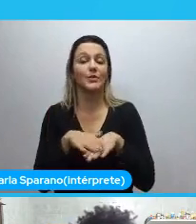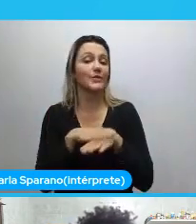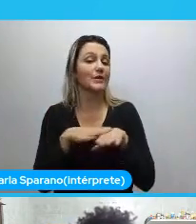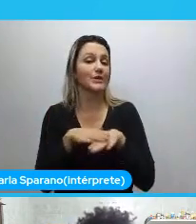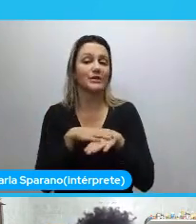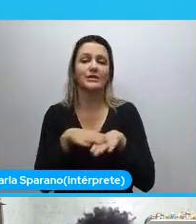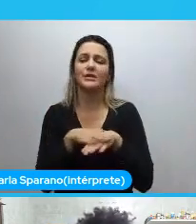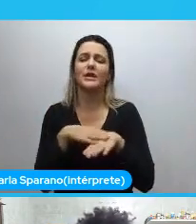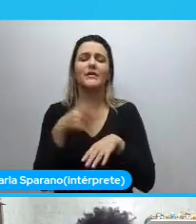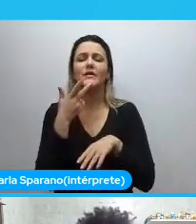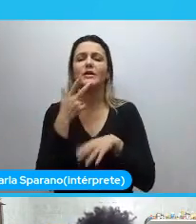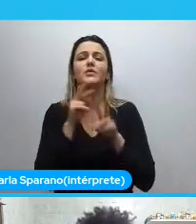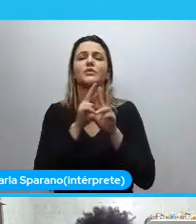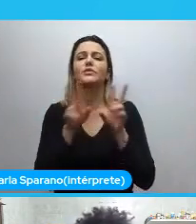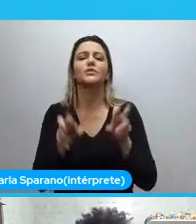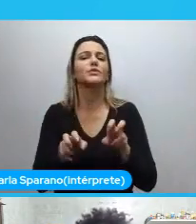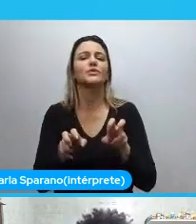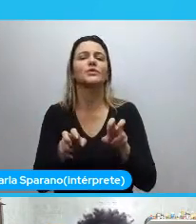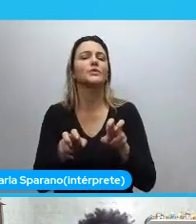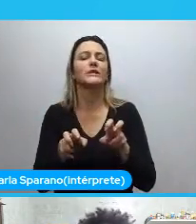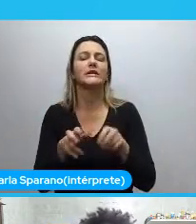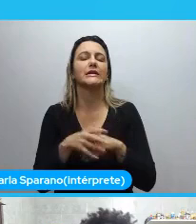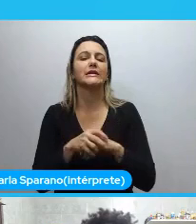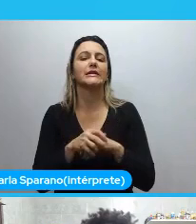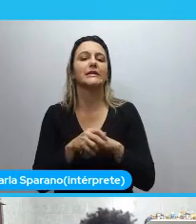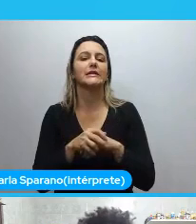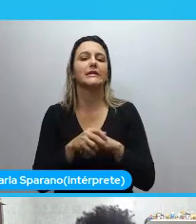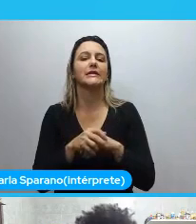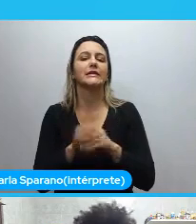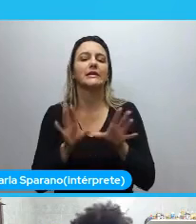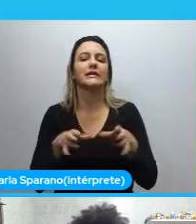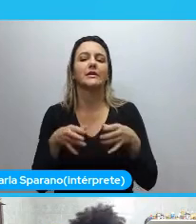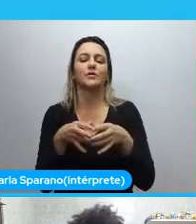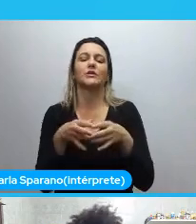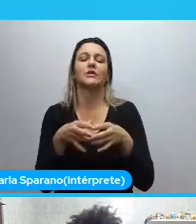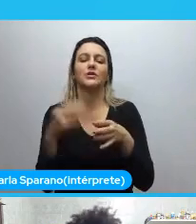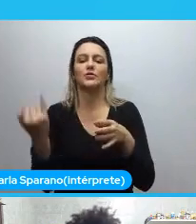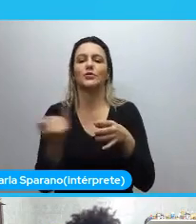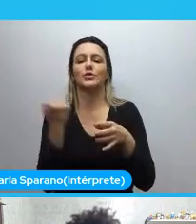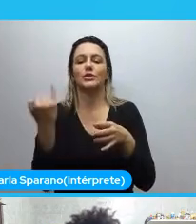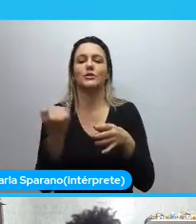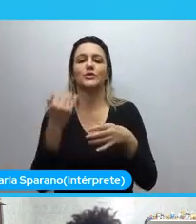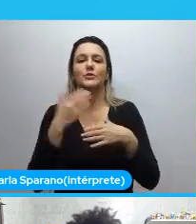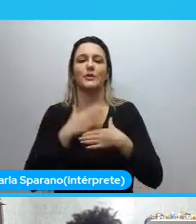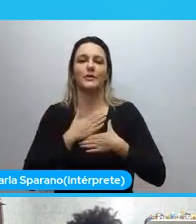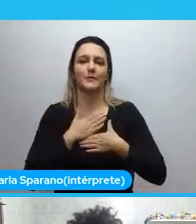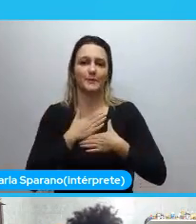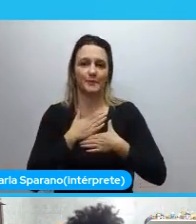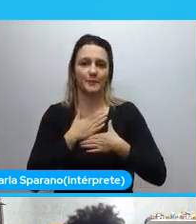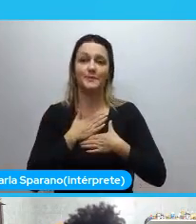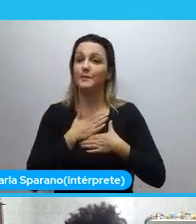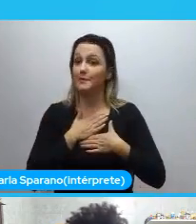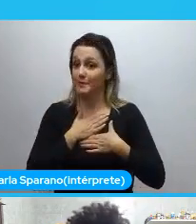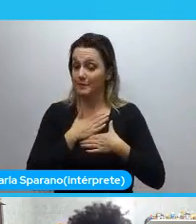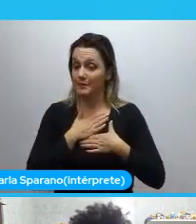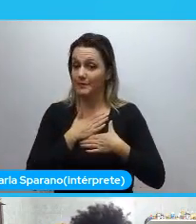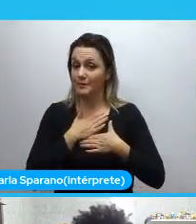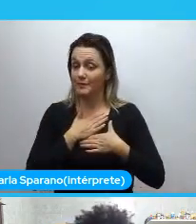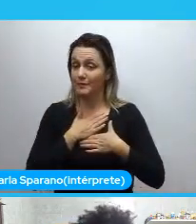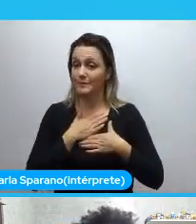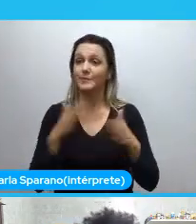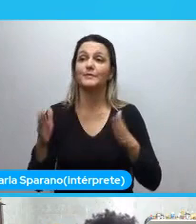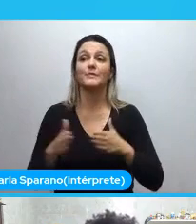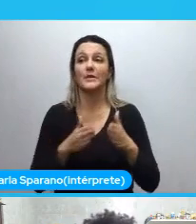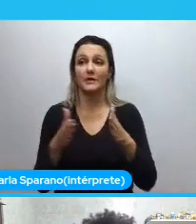eu queria falar um pouquinho sobre o quanto a comunidade foi importante para mim. E aí, nesse caminho,